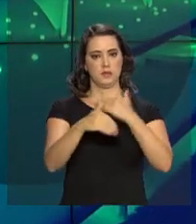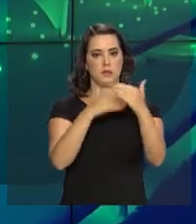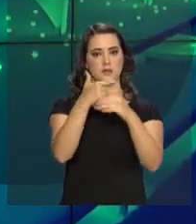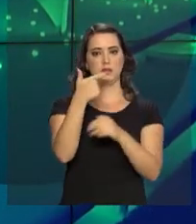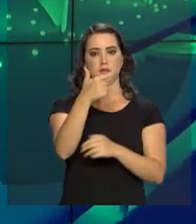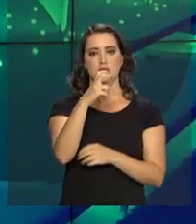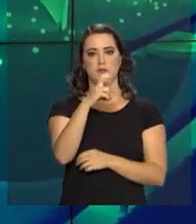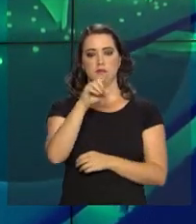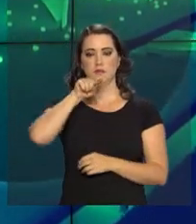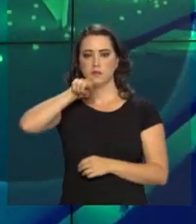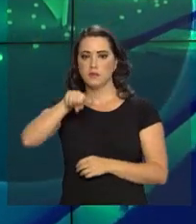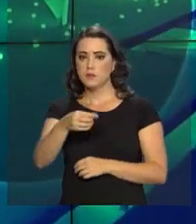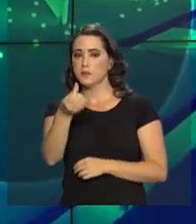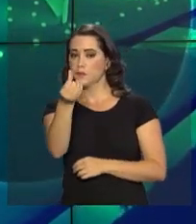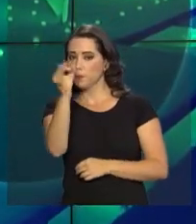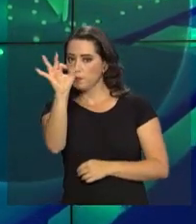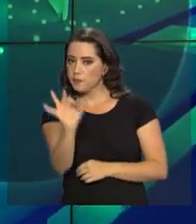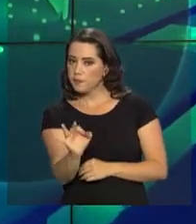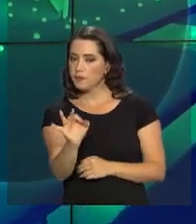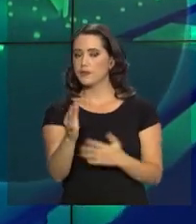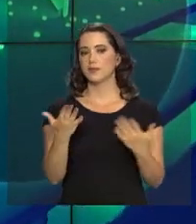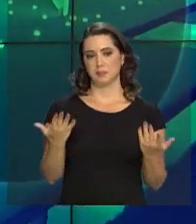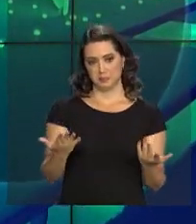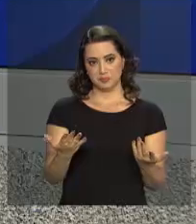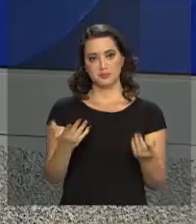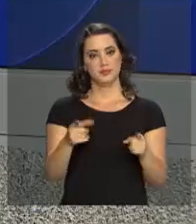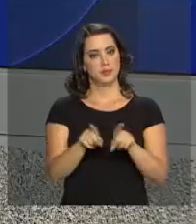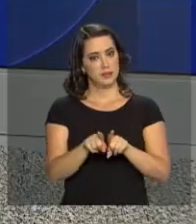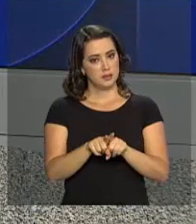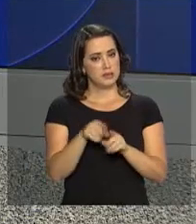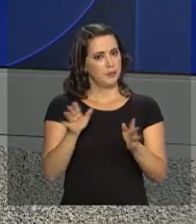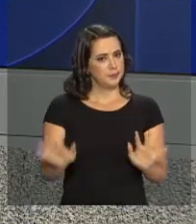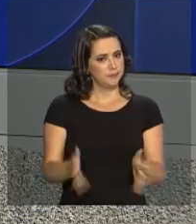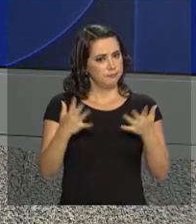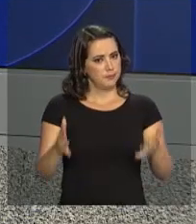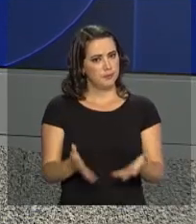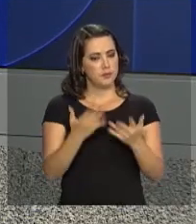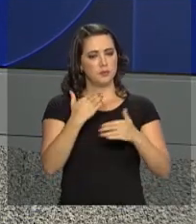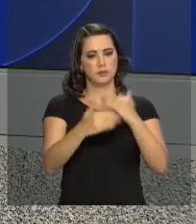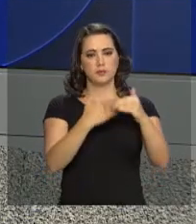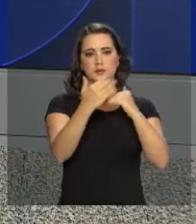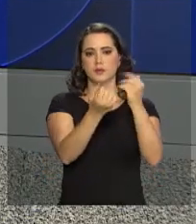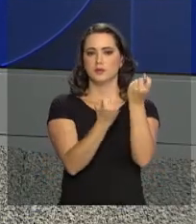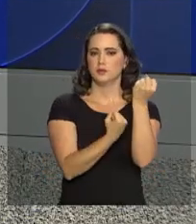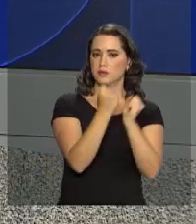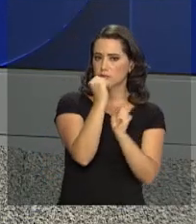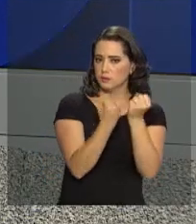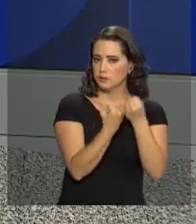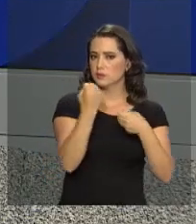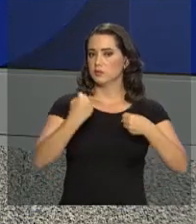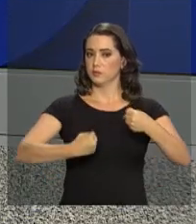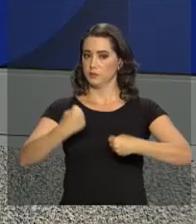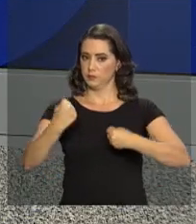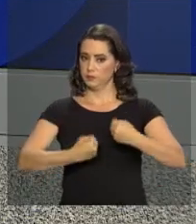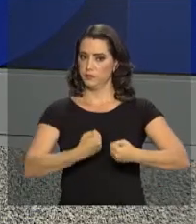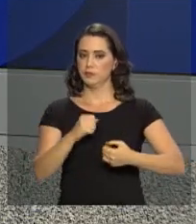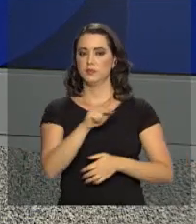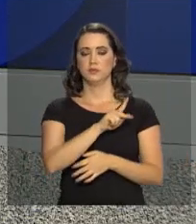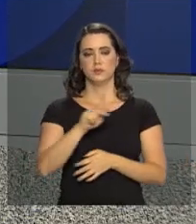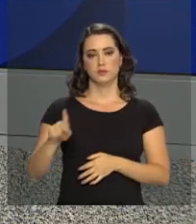as vendas cresceram 25,6%. E para impulsionar ainda mais o crescimento da indústria